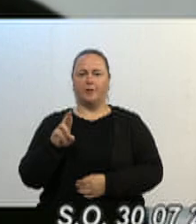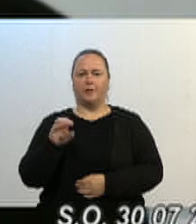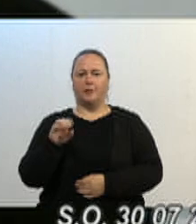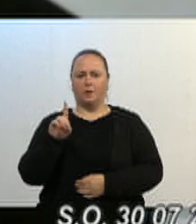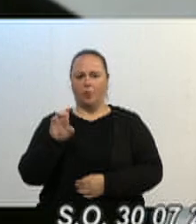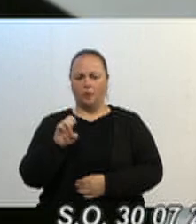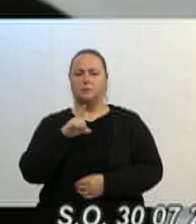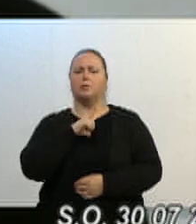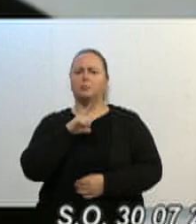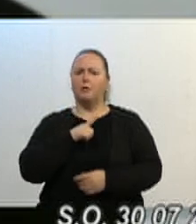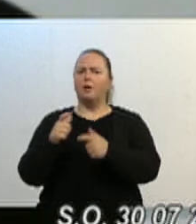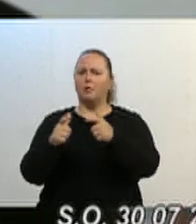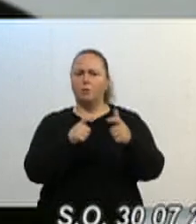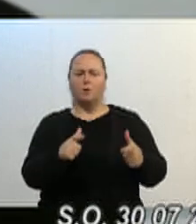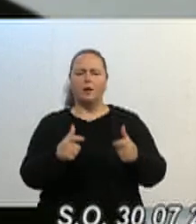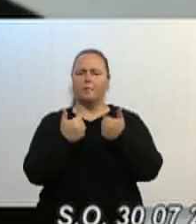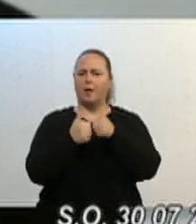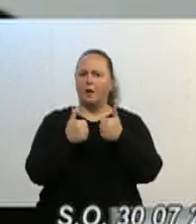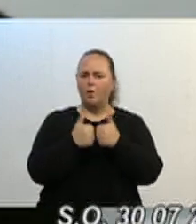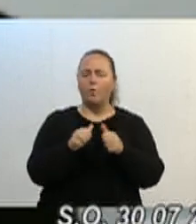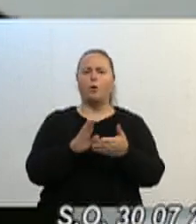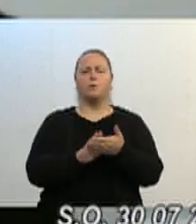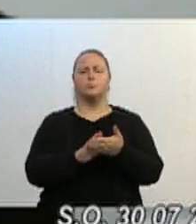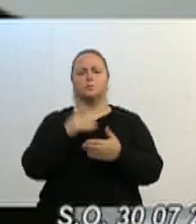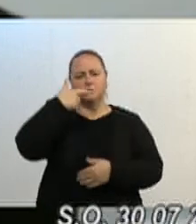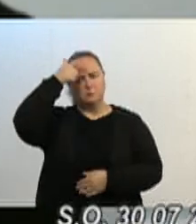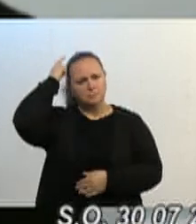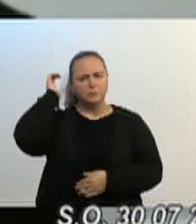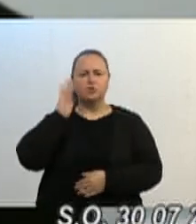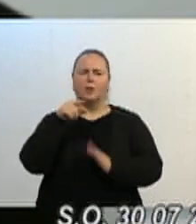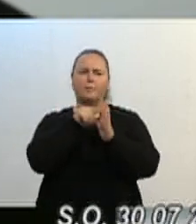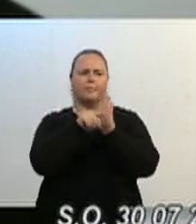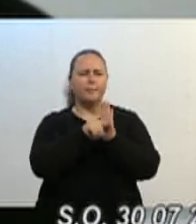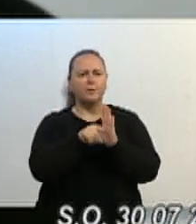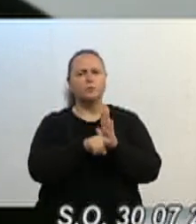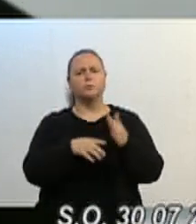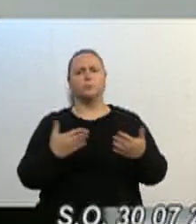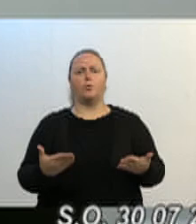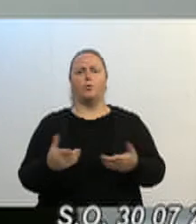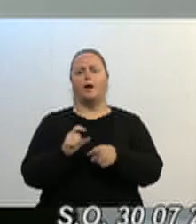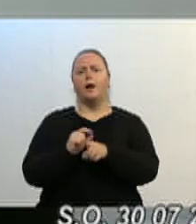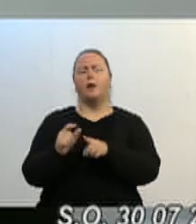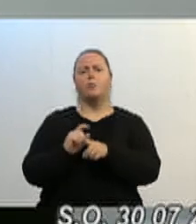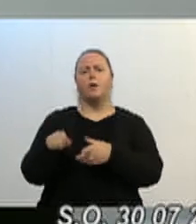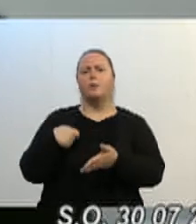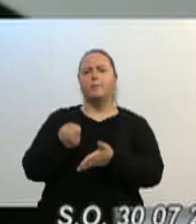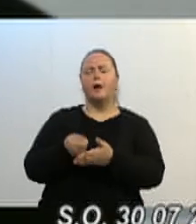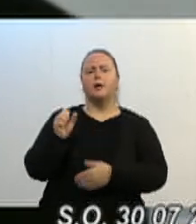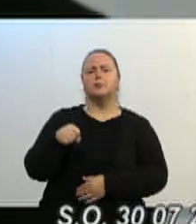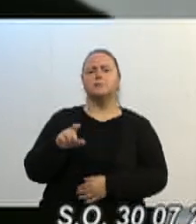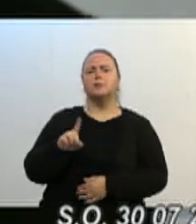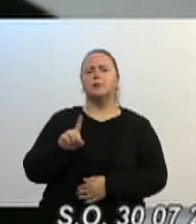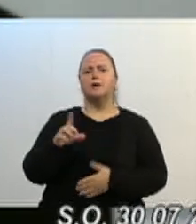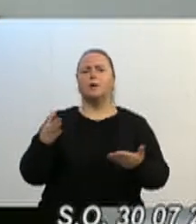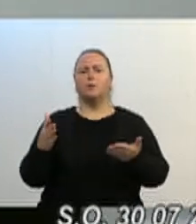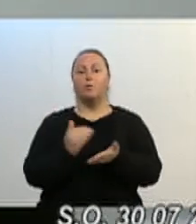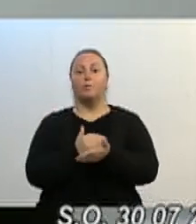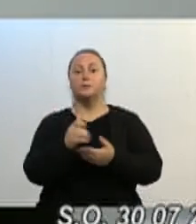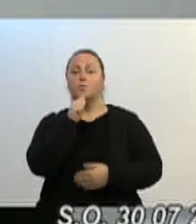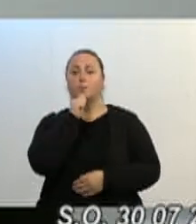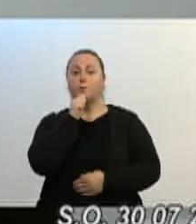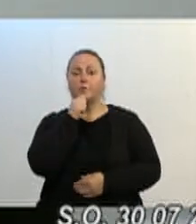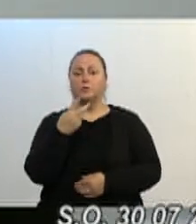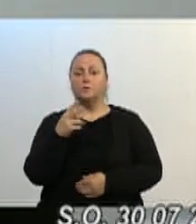então, segundo informações, o vereador Dino Pereira questionou algumas vezes, o aluguel está sendo pago, não está sendo pago o aluguel. Desde 2015, estão